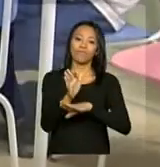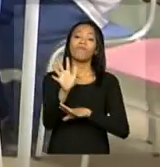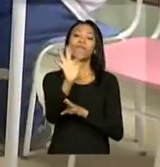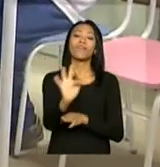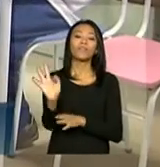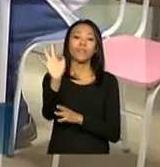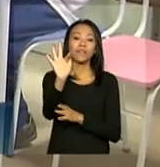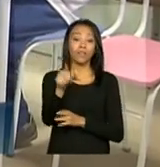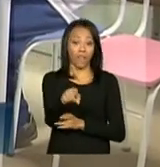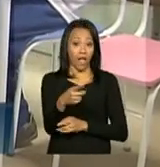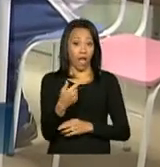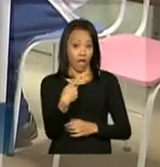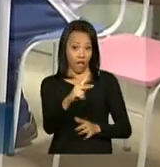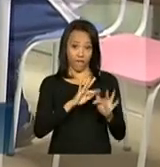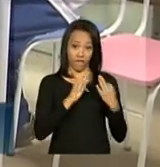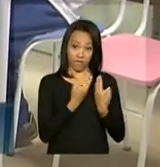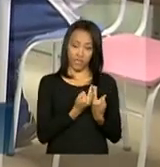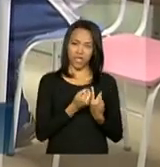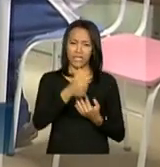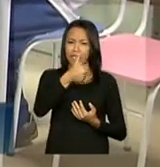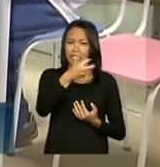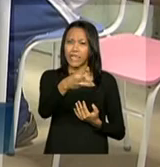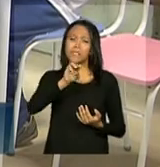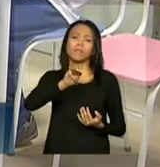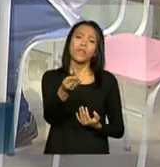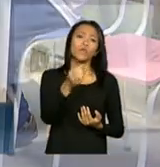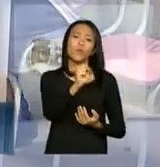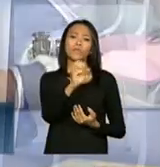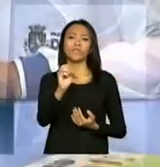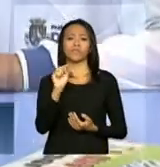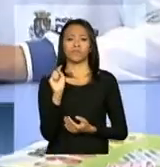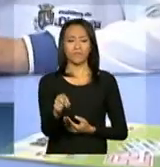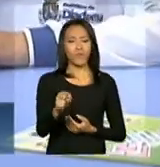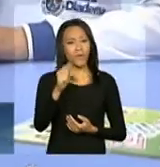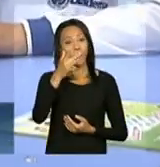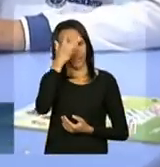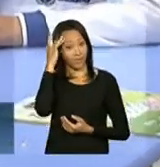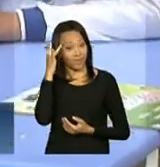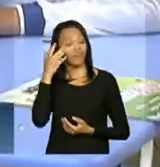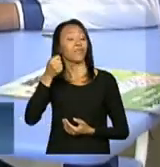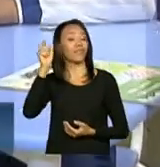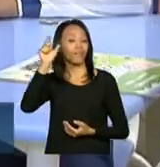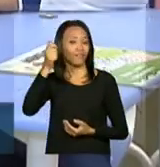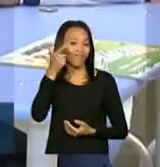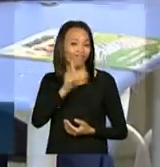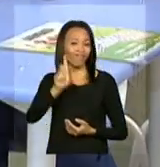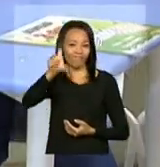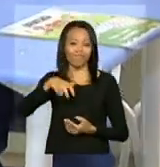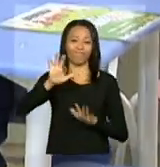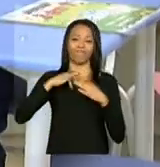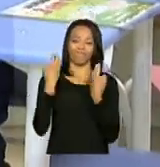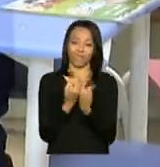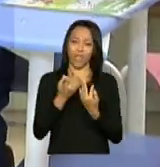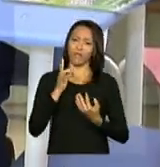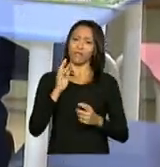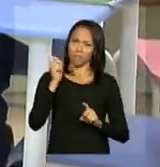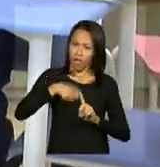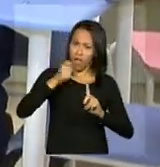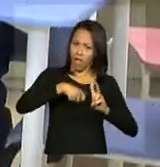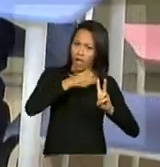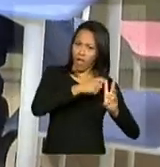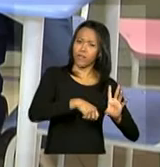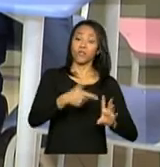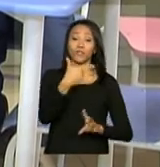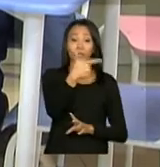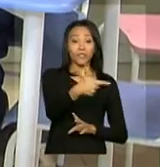família de Quitéria é uma das 13 milhões e 800 mil beneficiadas pelo Bolsa Família. Todo mês, são